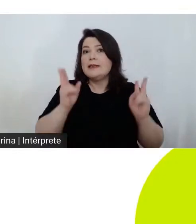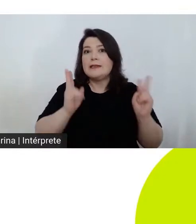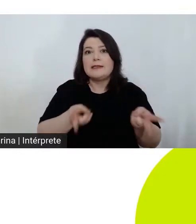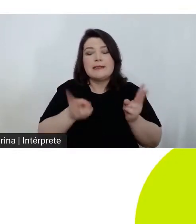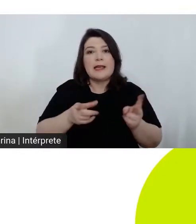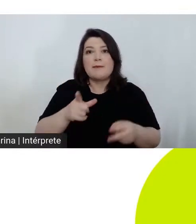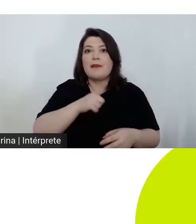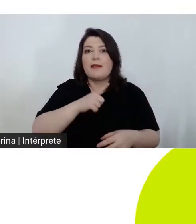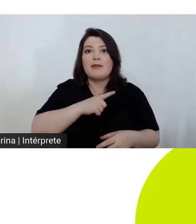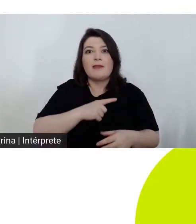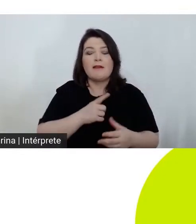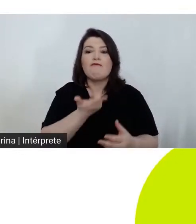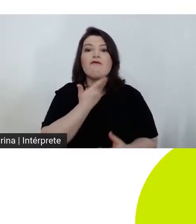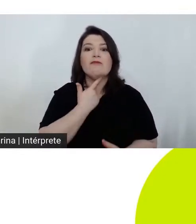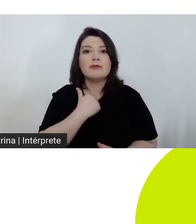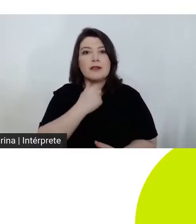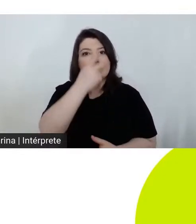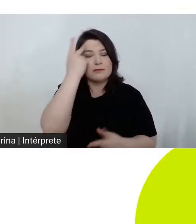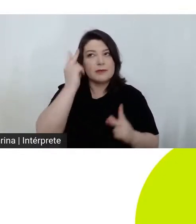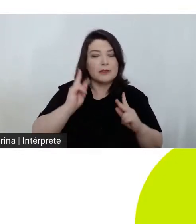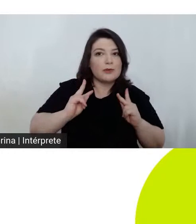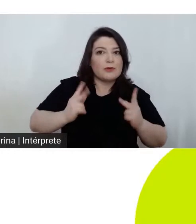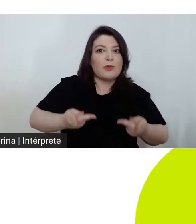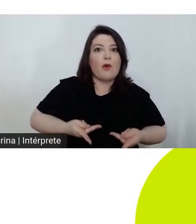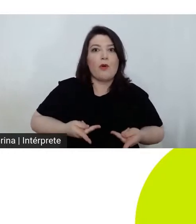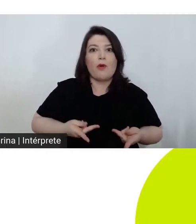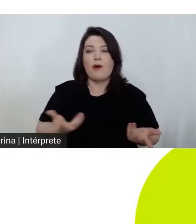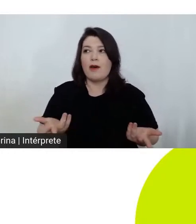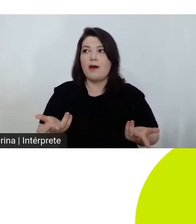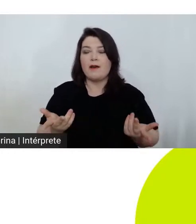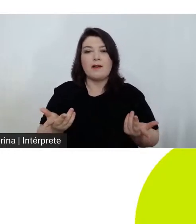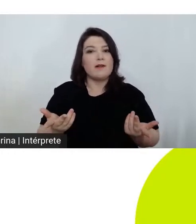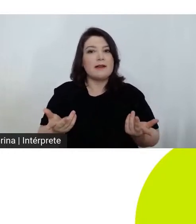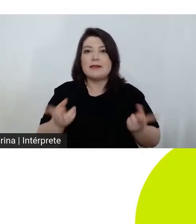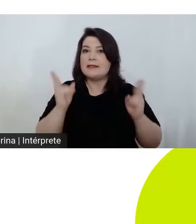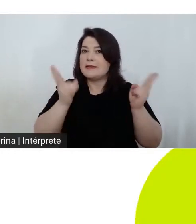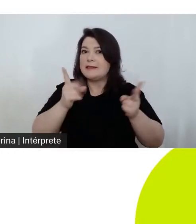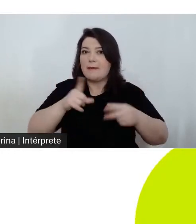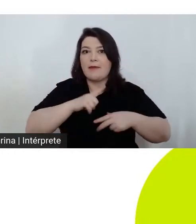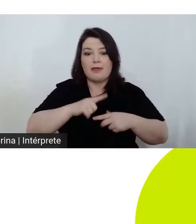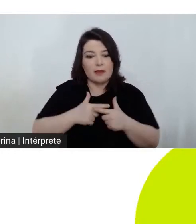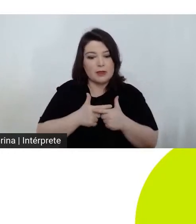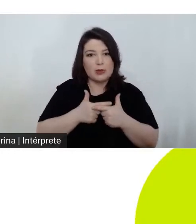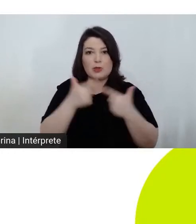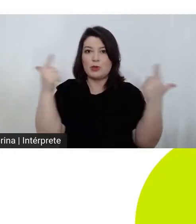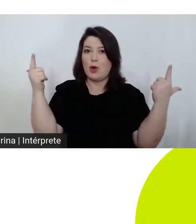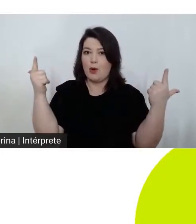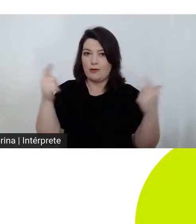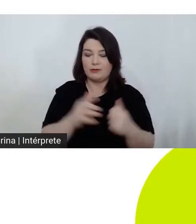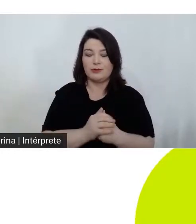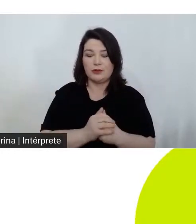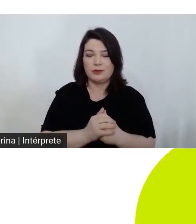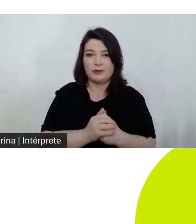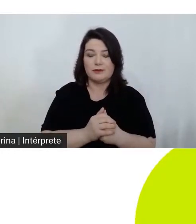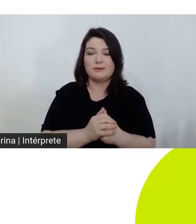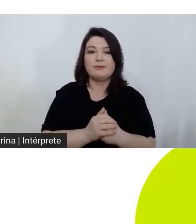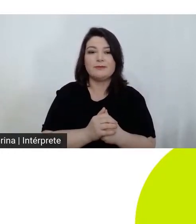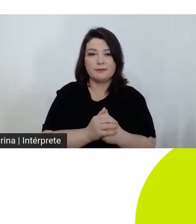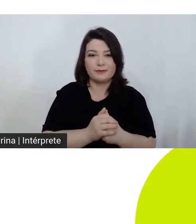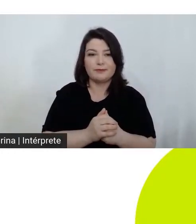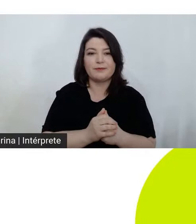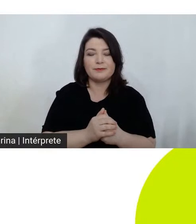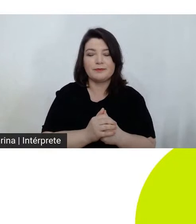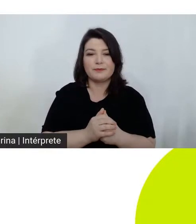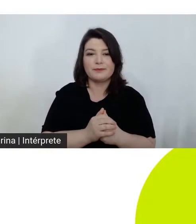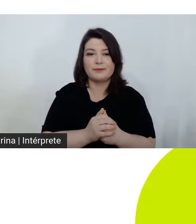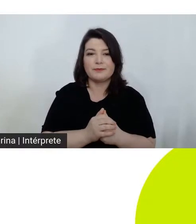intenções humanas há uma dimensão de sorte ou neste caso de azar que acaba por que acaba